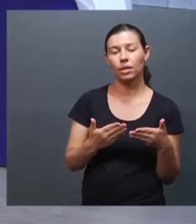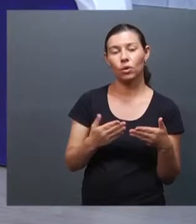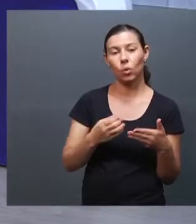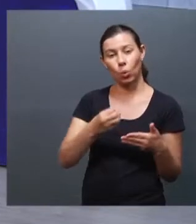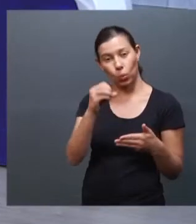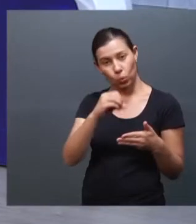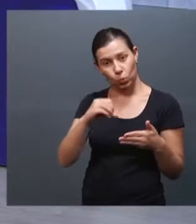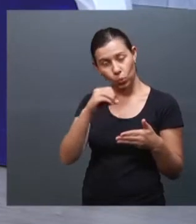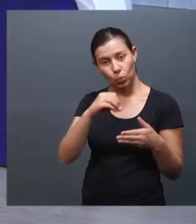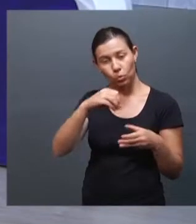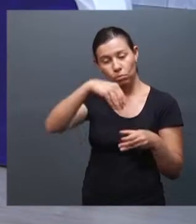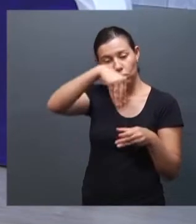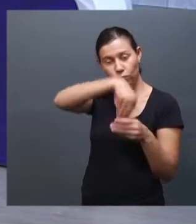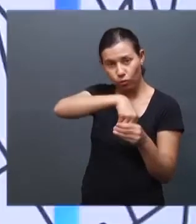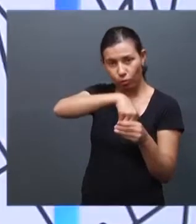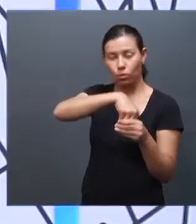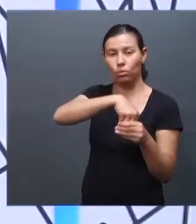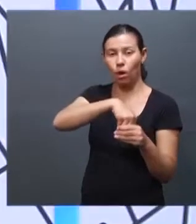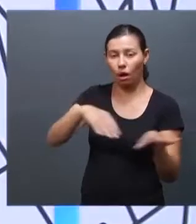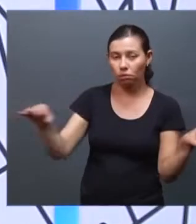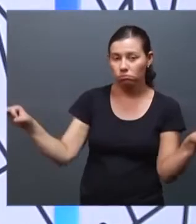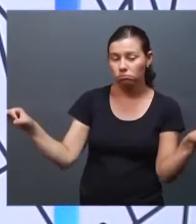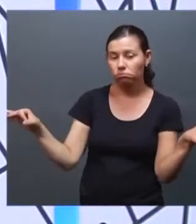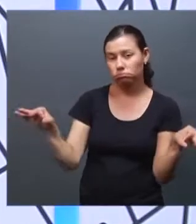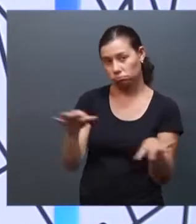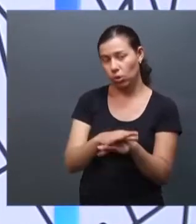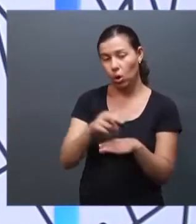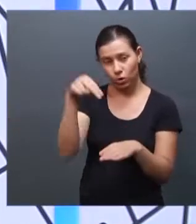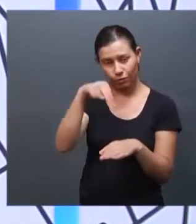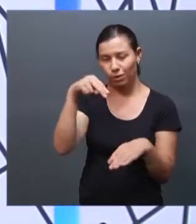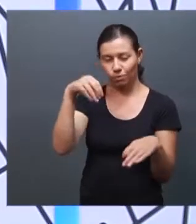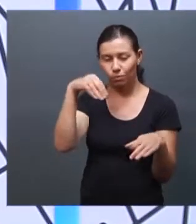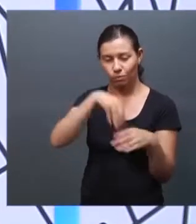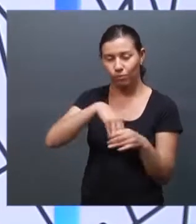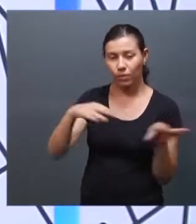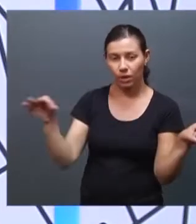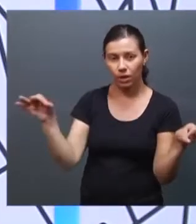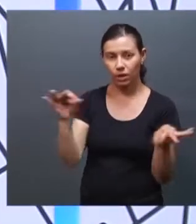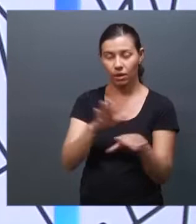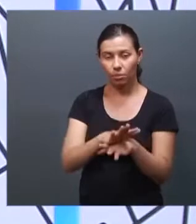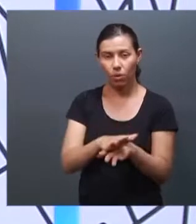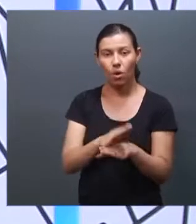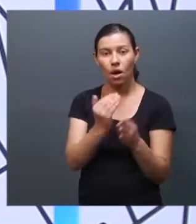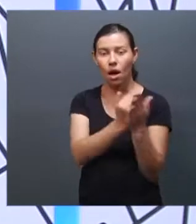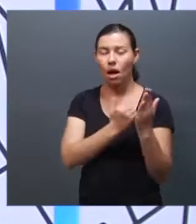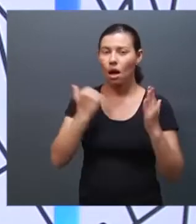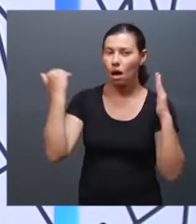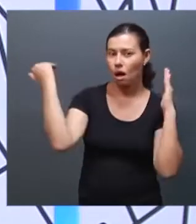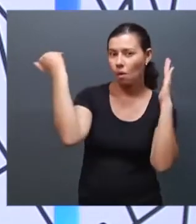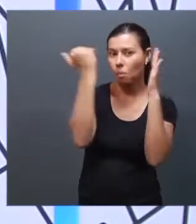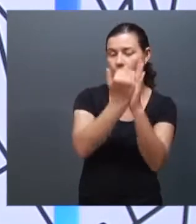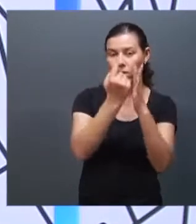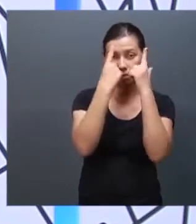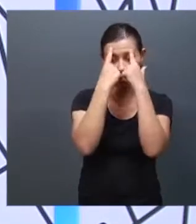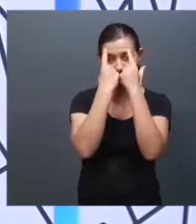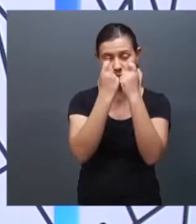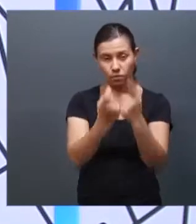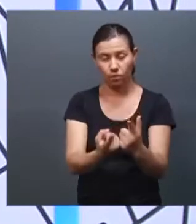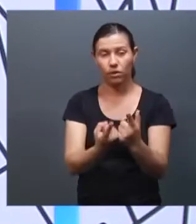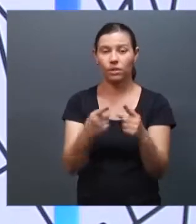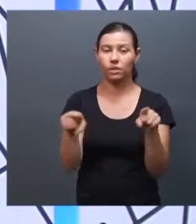gente percebeu um aumento no número da violência física, de assassinatos, e também